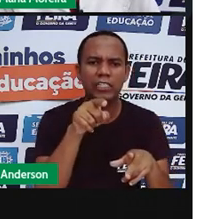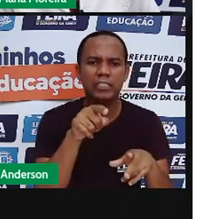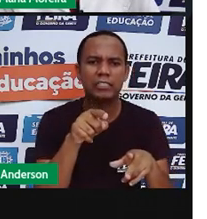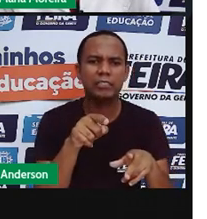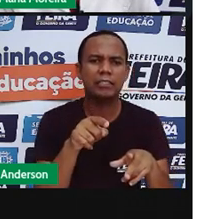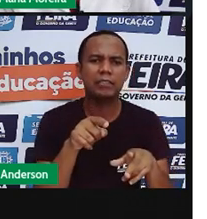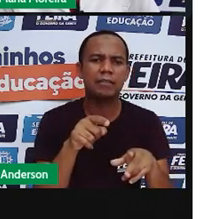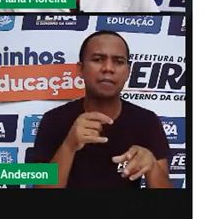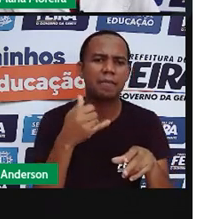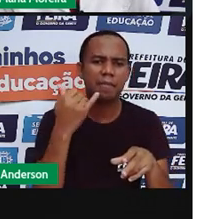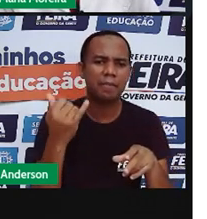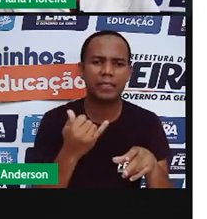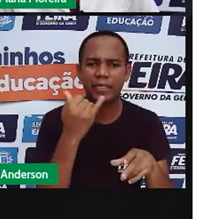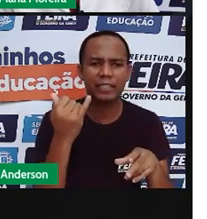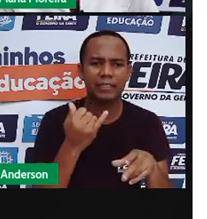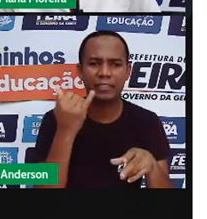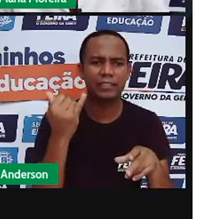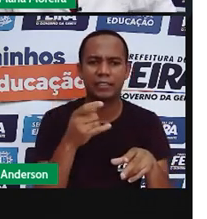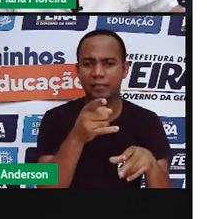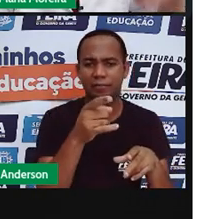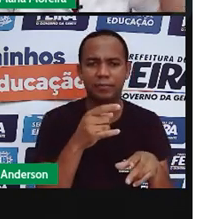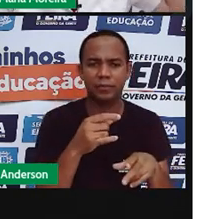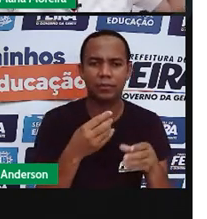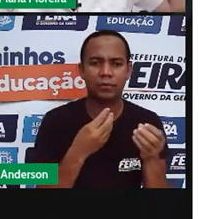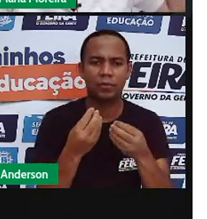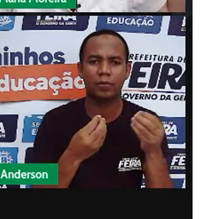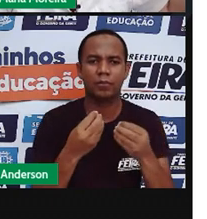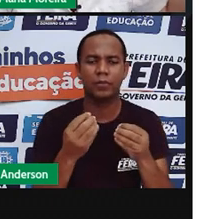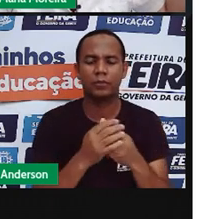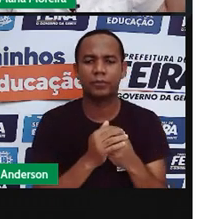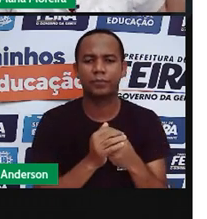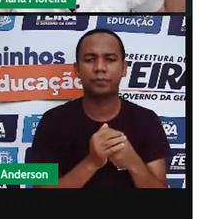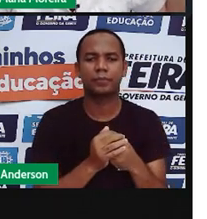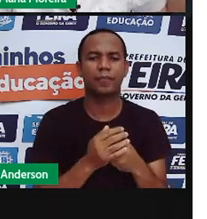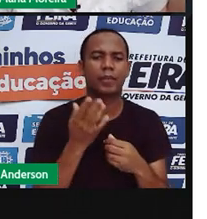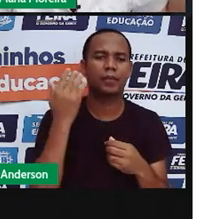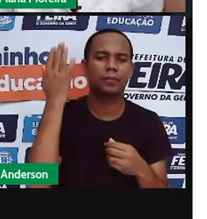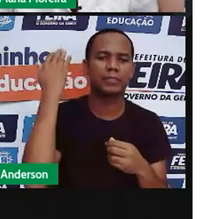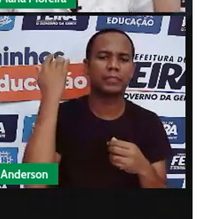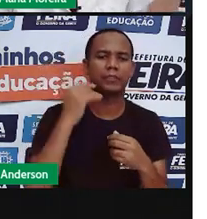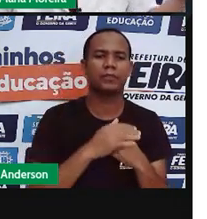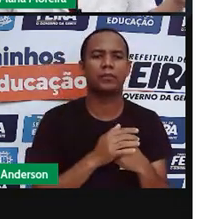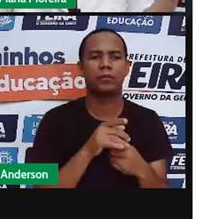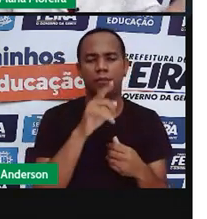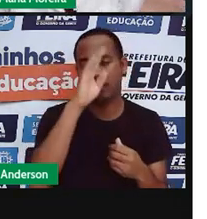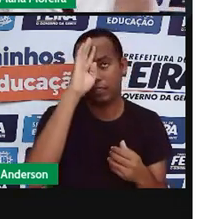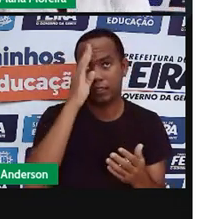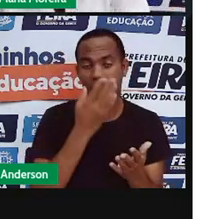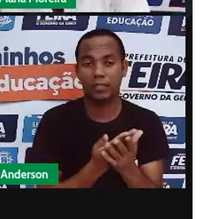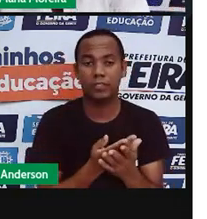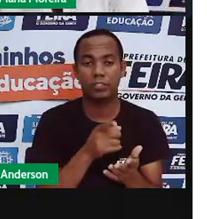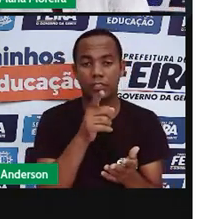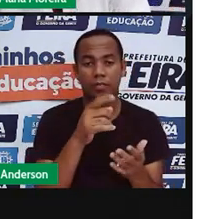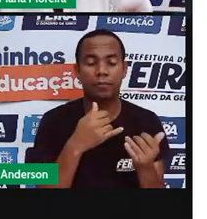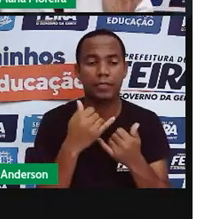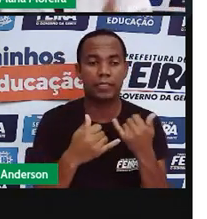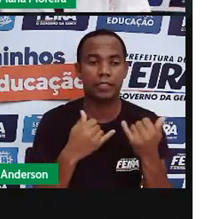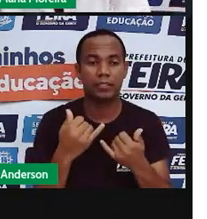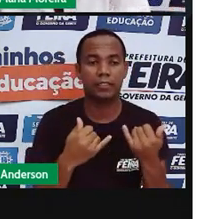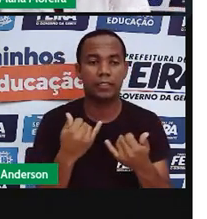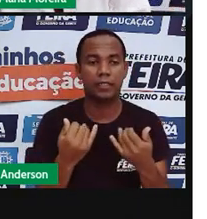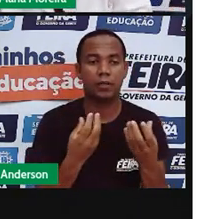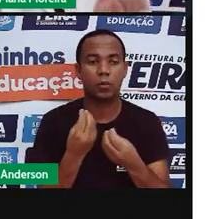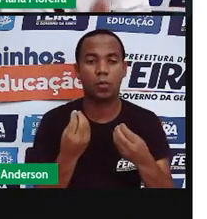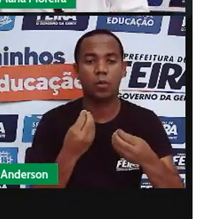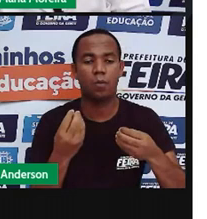existem estudiosos, na verdade, que acreditam que esse jogo ele